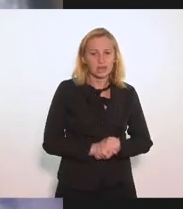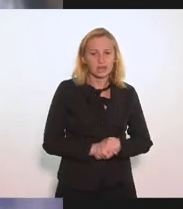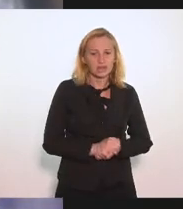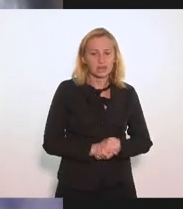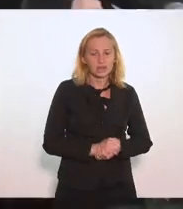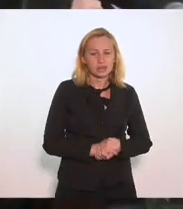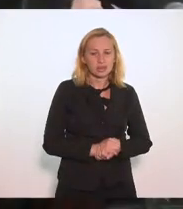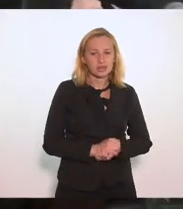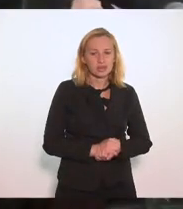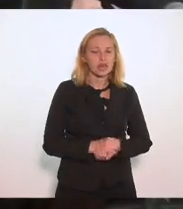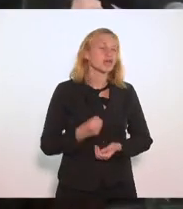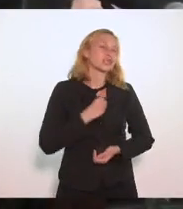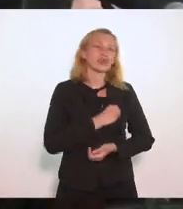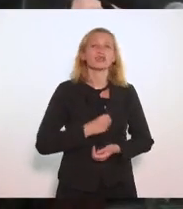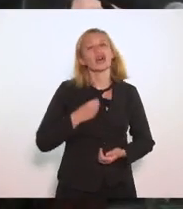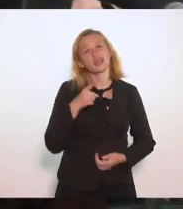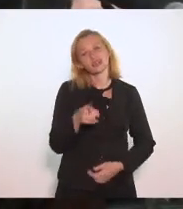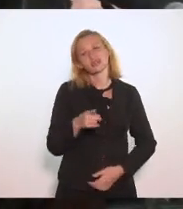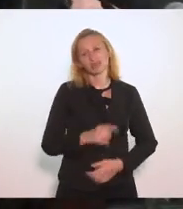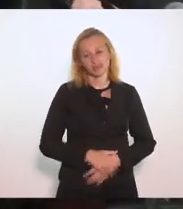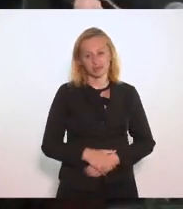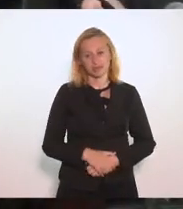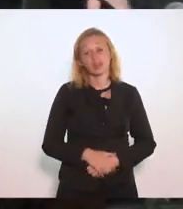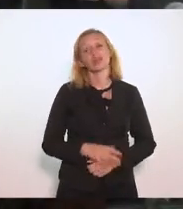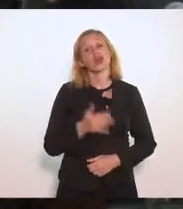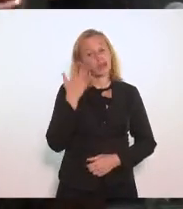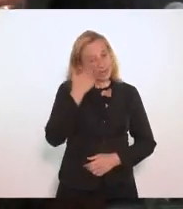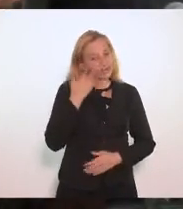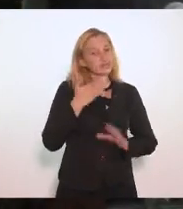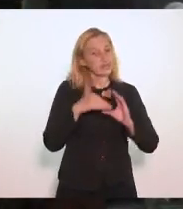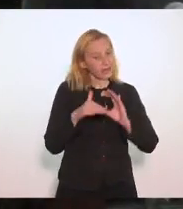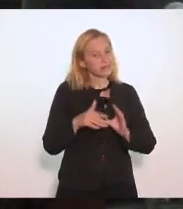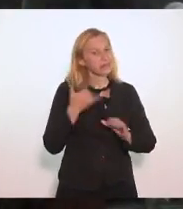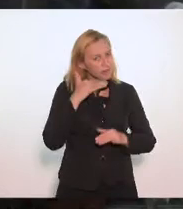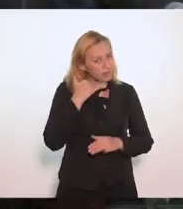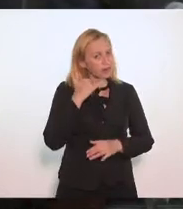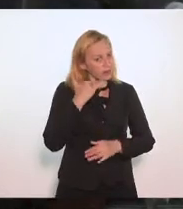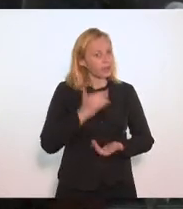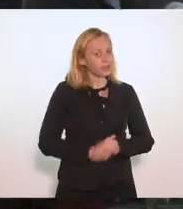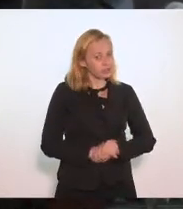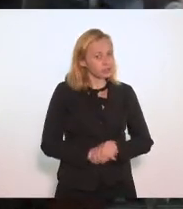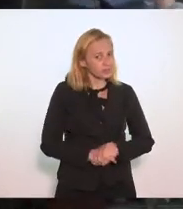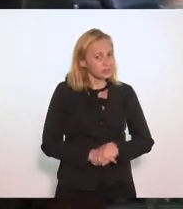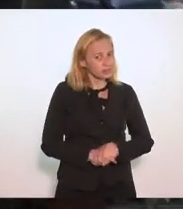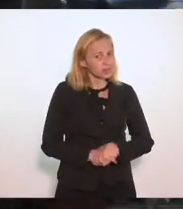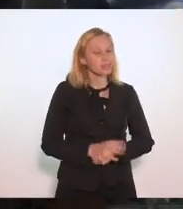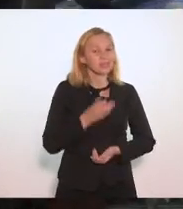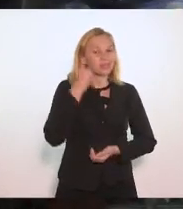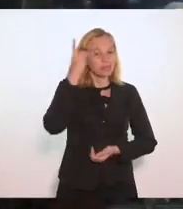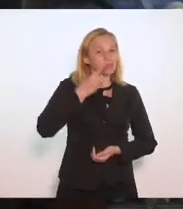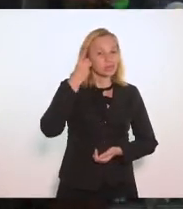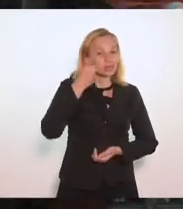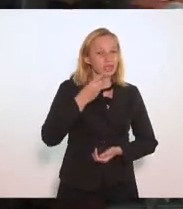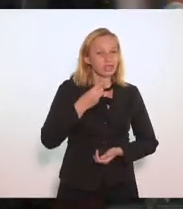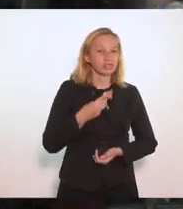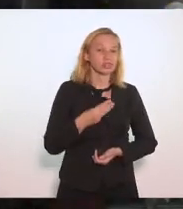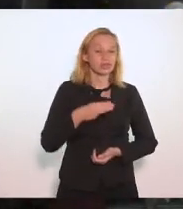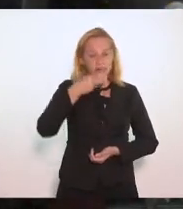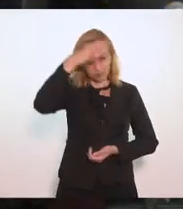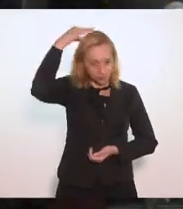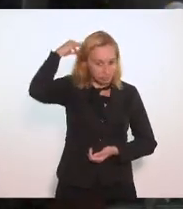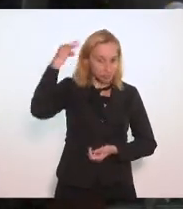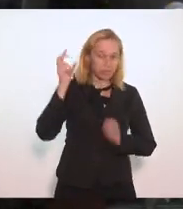juntos Só para dizer Que eu estou com saudade Vossa Excelência Mas mandei mensagem E liguei algumas vezes Então Deputado Márcio Em relação A